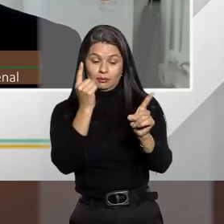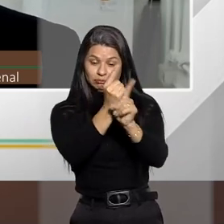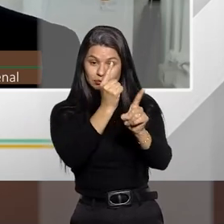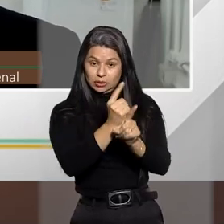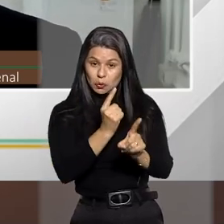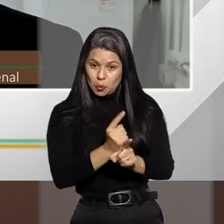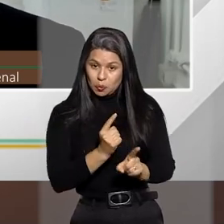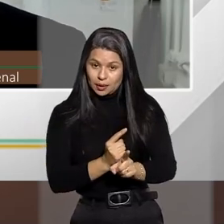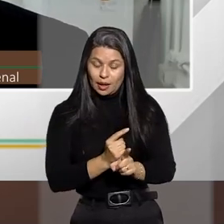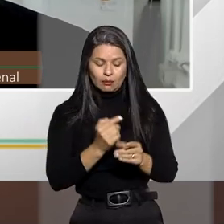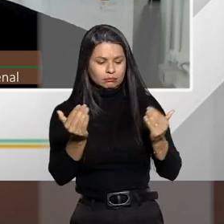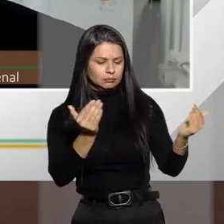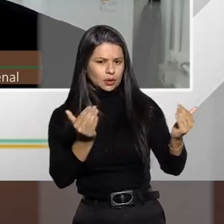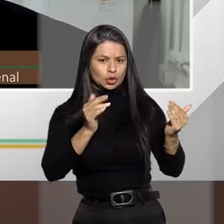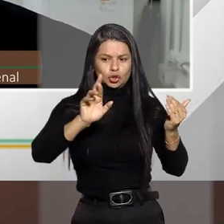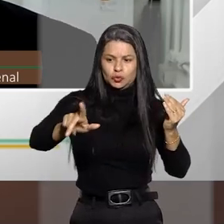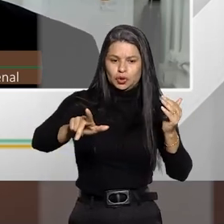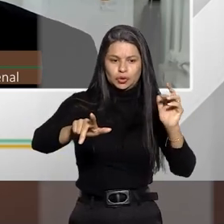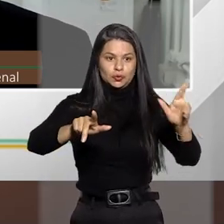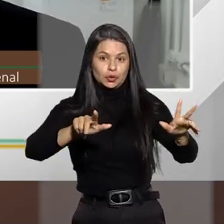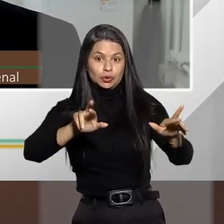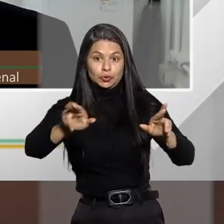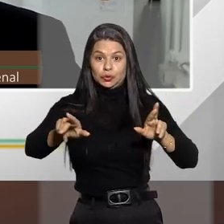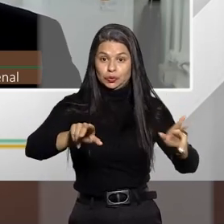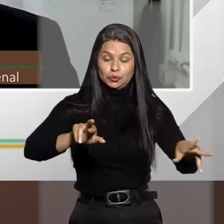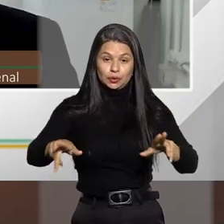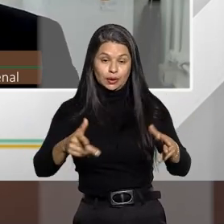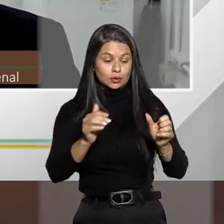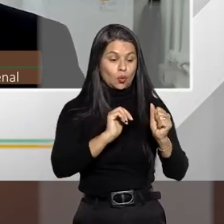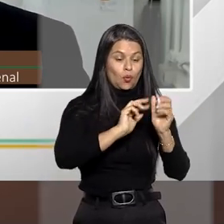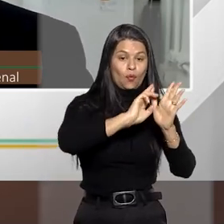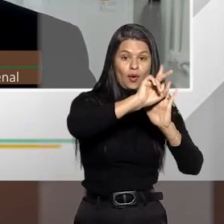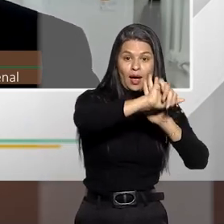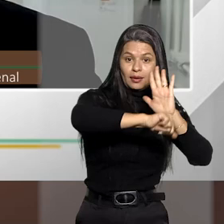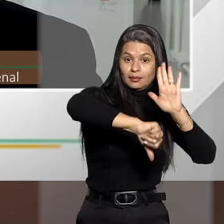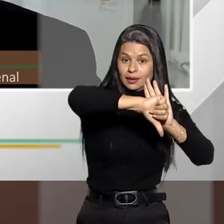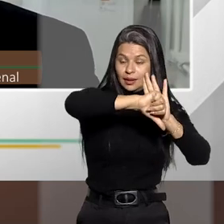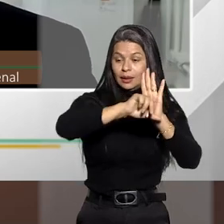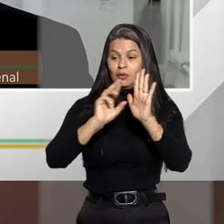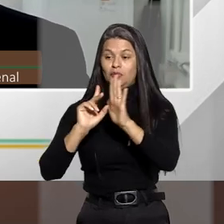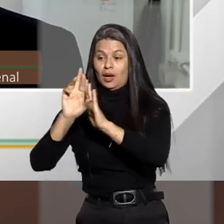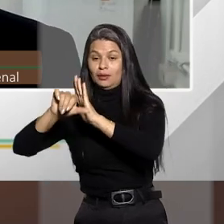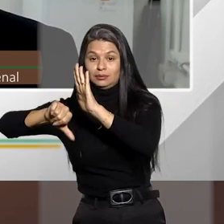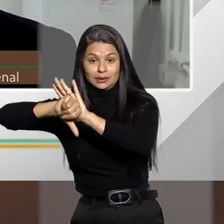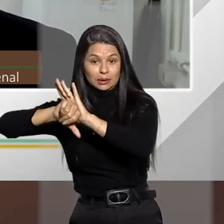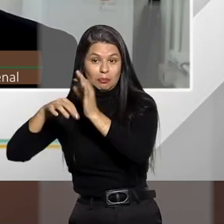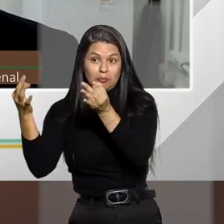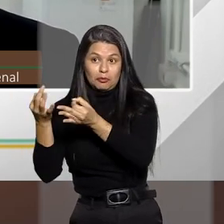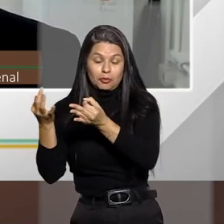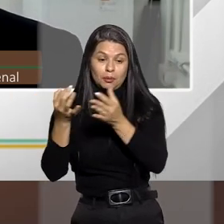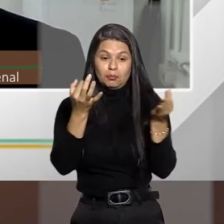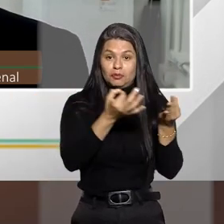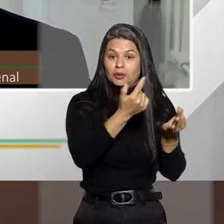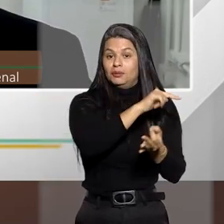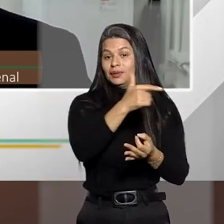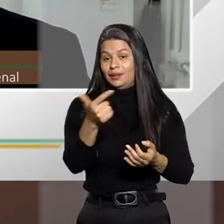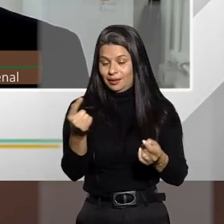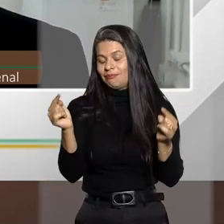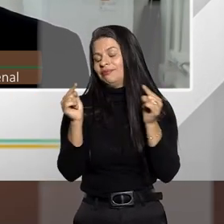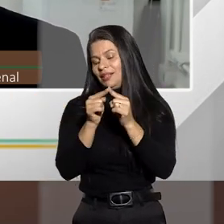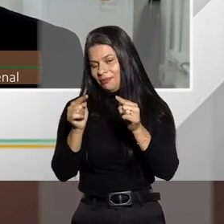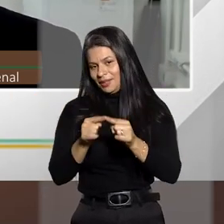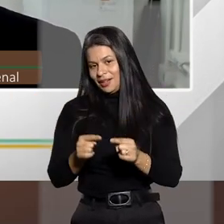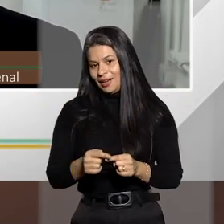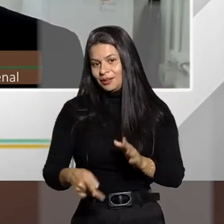as semelhanças entre o concurso formal imperfeito e o concurso material. E a semelhança básica é essa, né? É o sistema que é aplicado